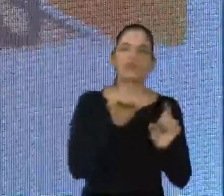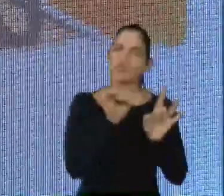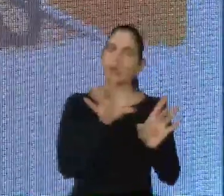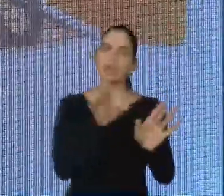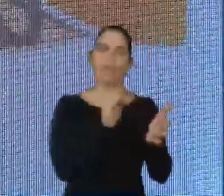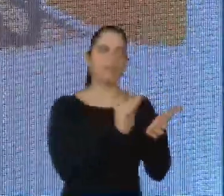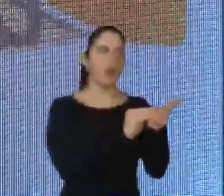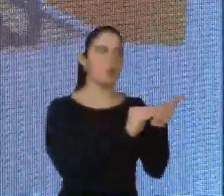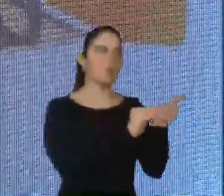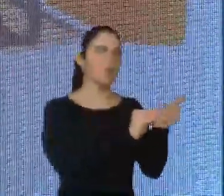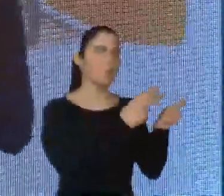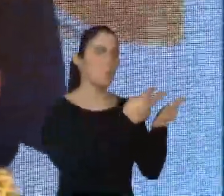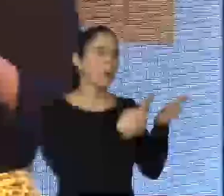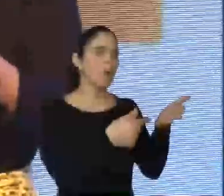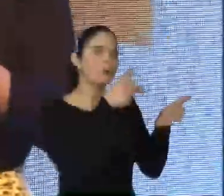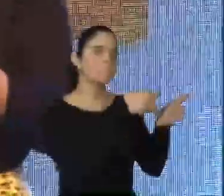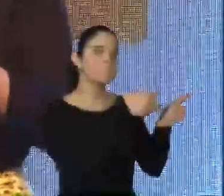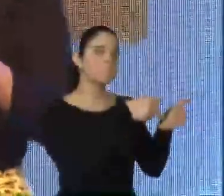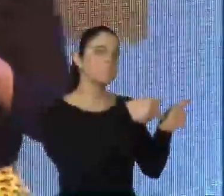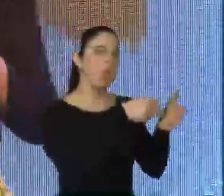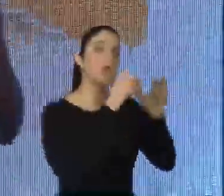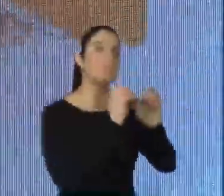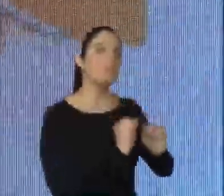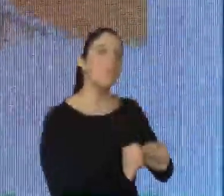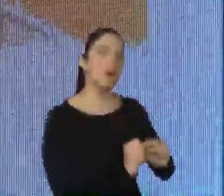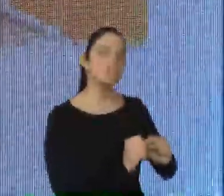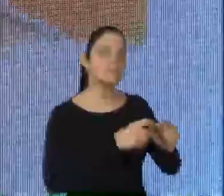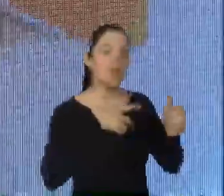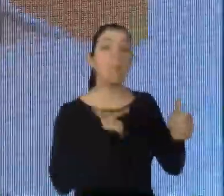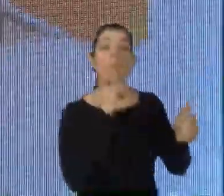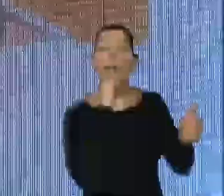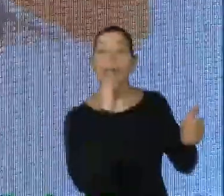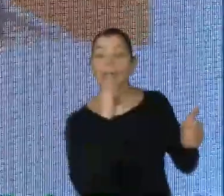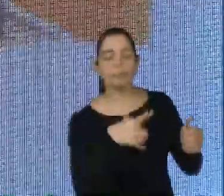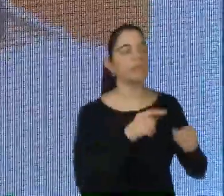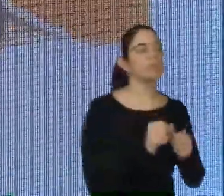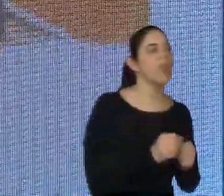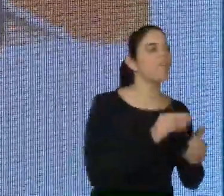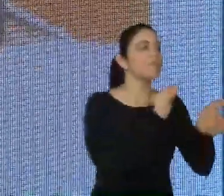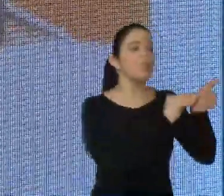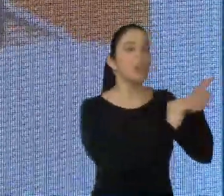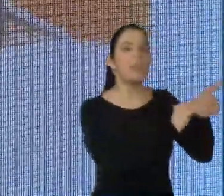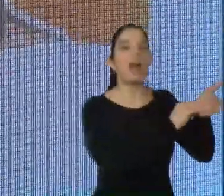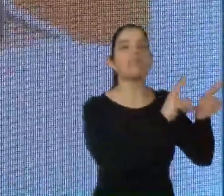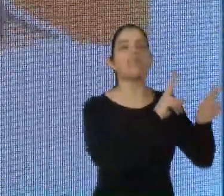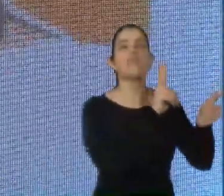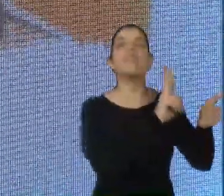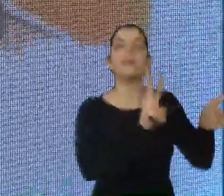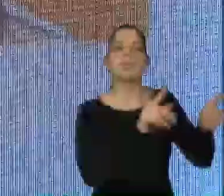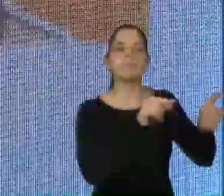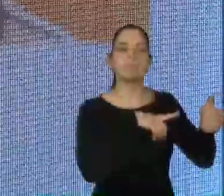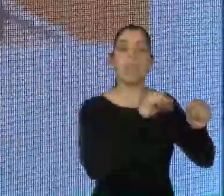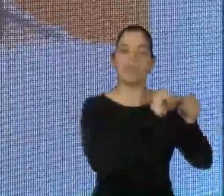química, uma enzima, que a gente pode produzir, introduzir no indivíduo, via sangue, e essa pessoa